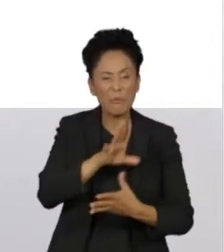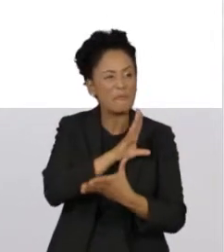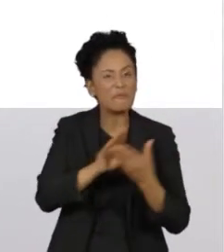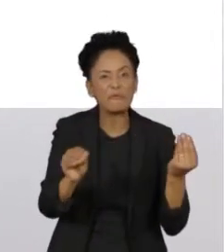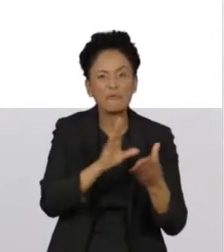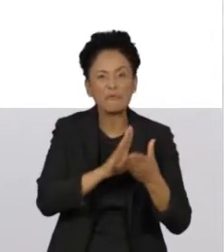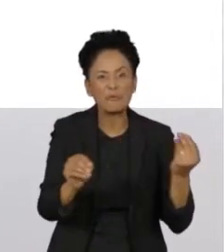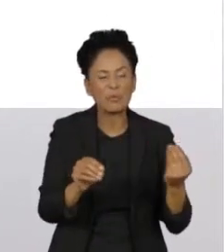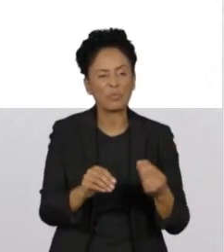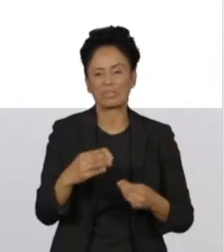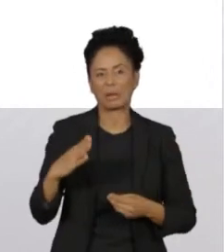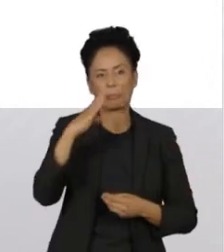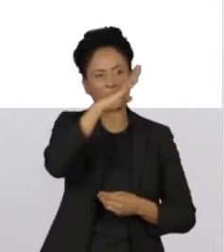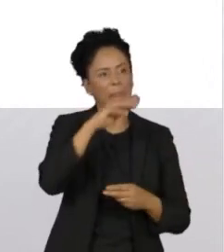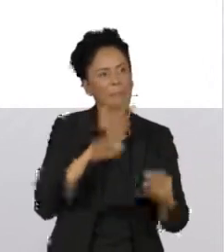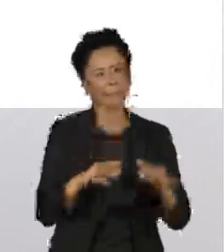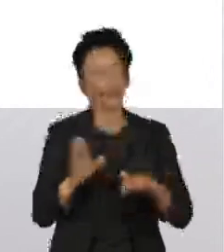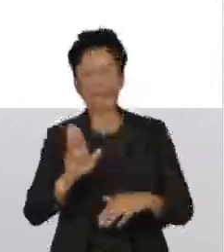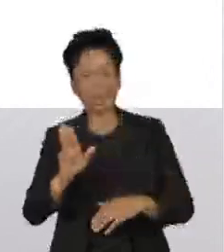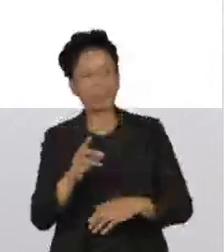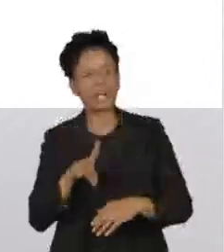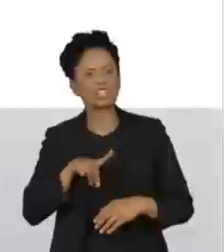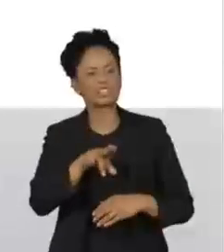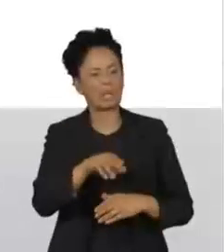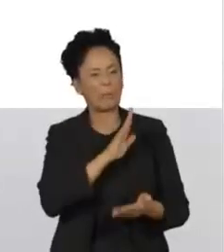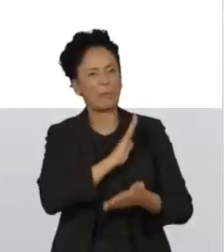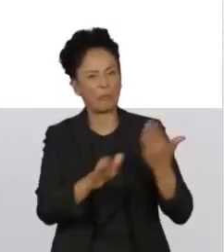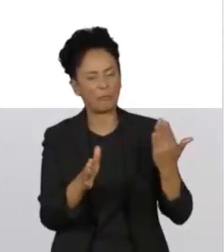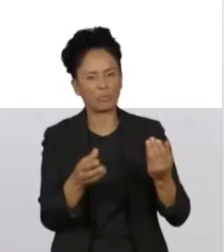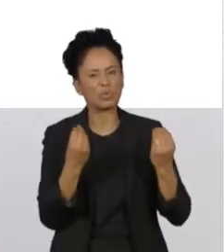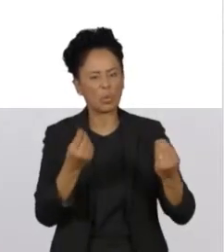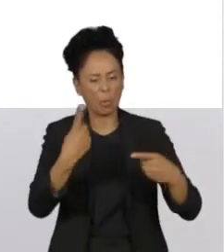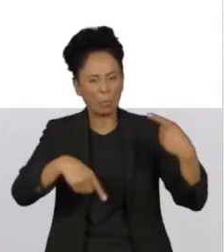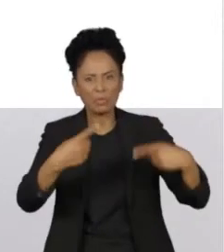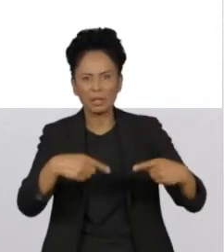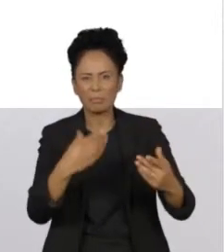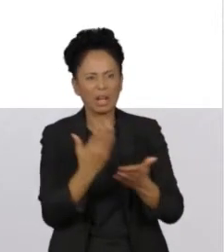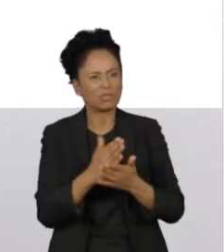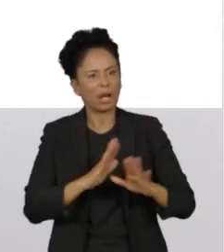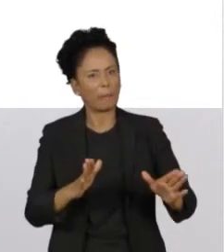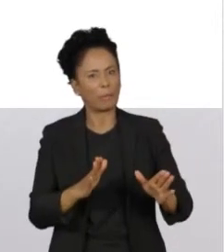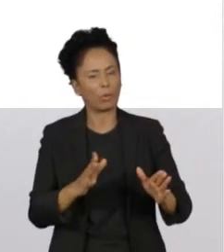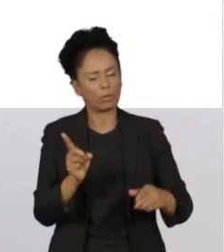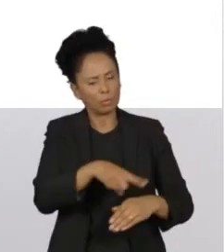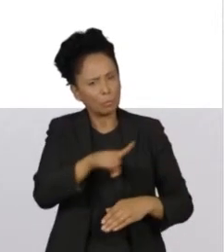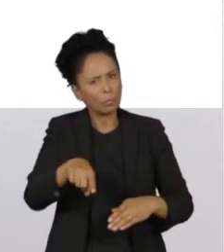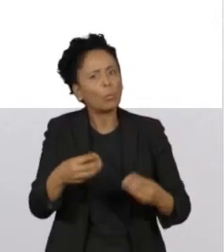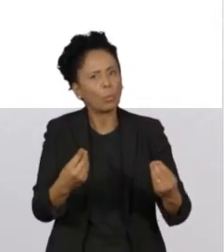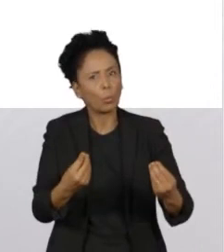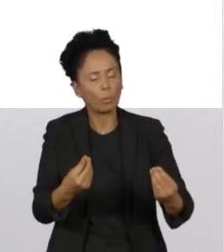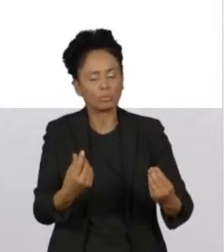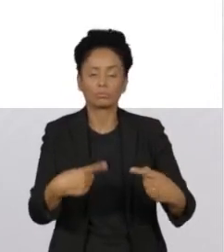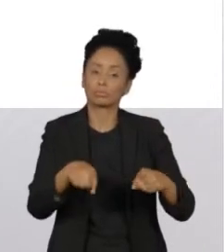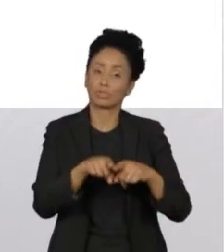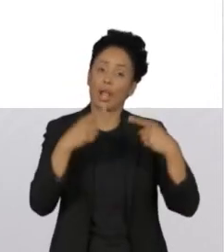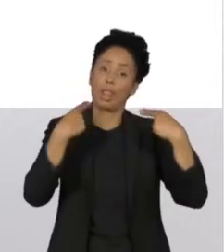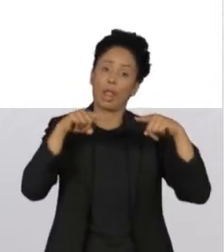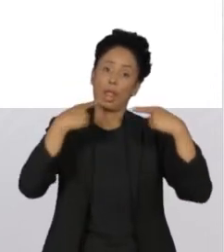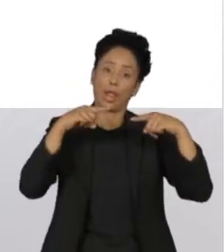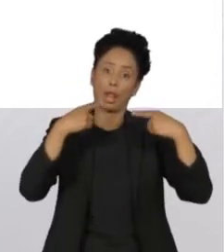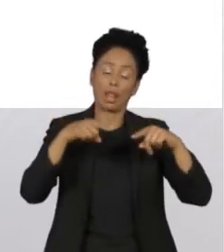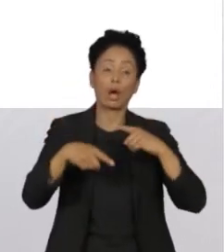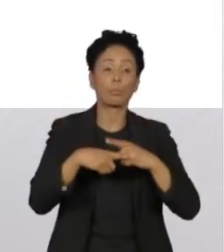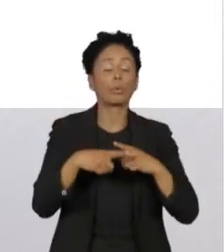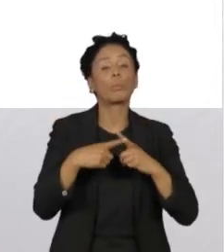abandonar o debate. Como os dois são os líderes na pesquisa, o debate foi cancelado. Ciro também criticou a imprensa pelo cancelamento do